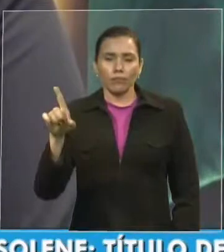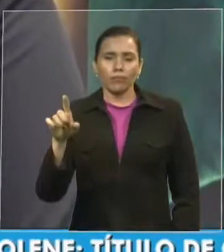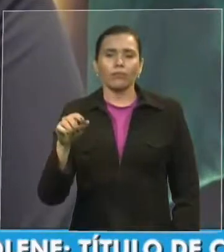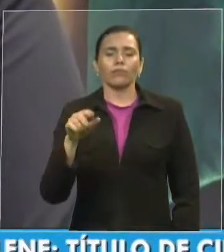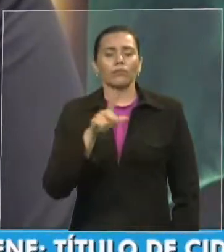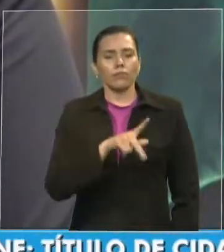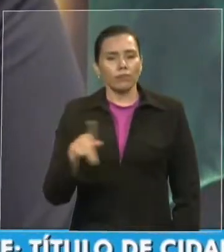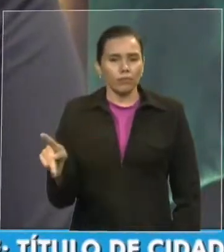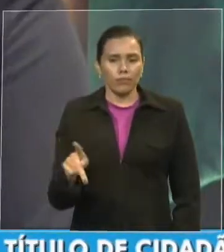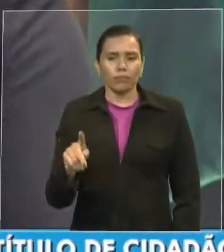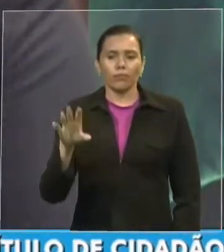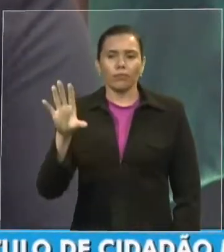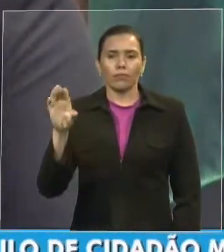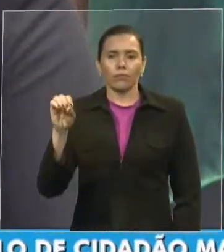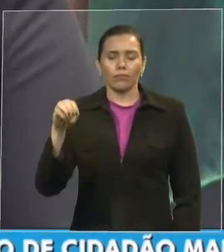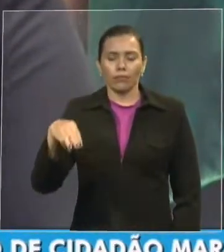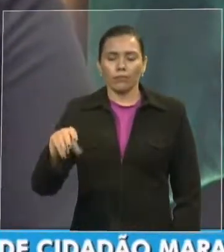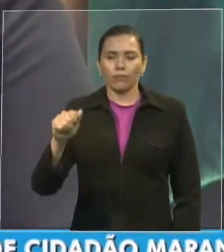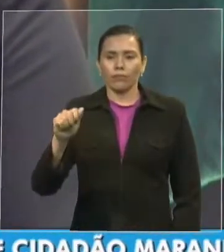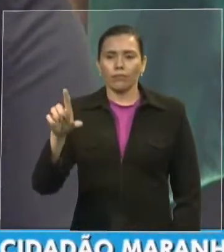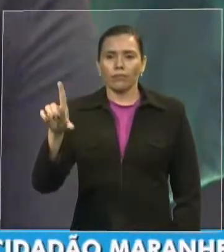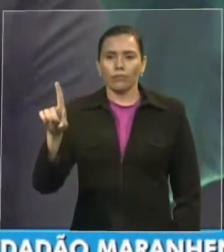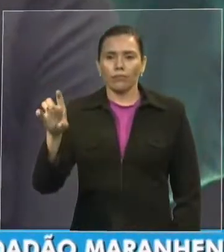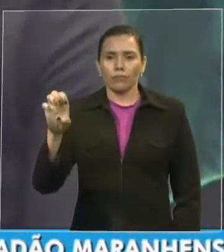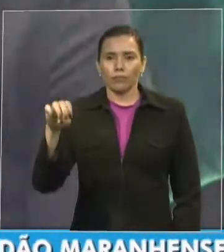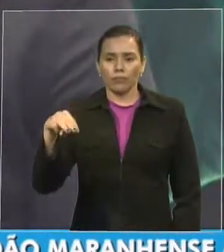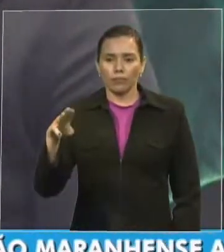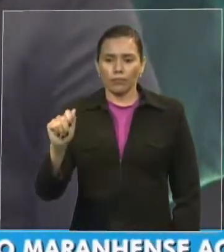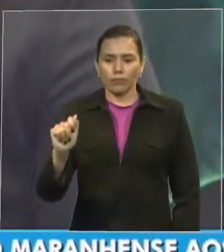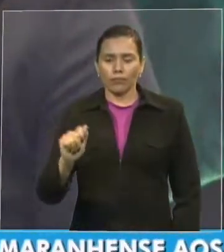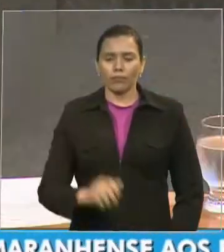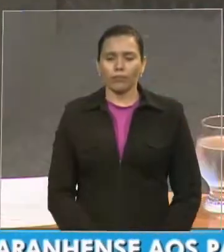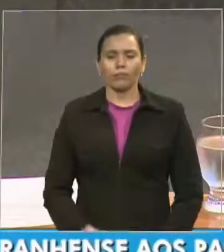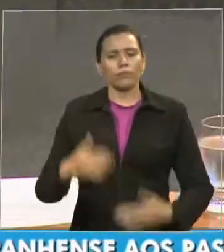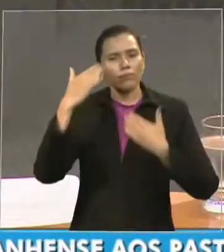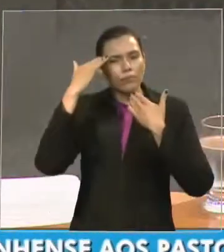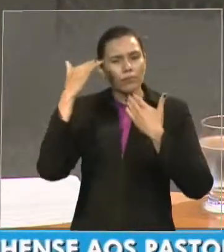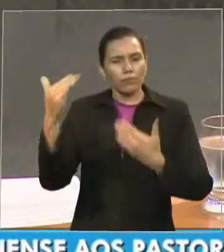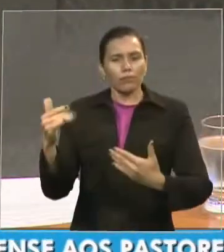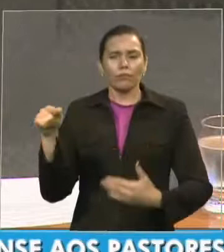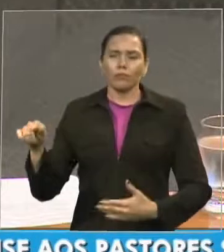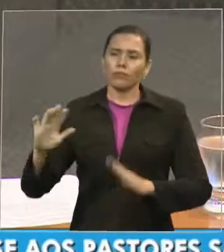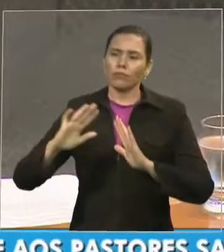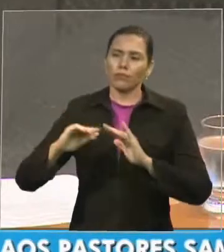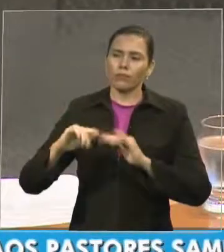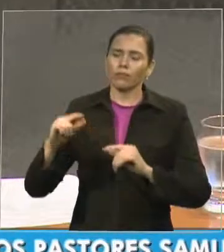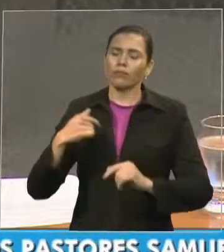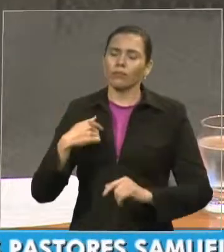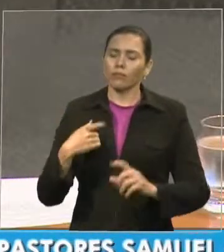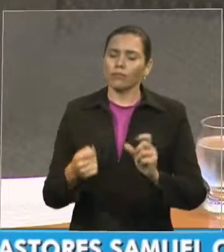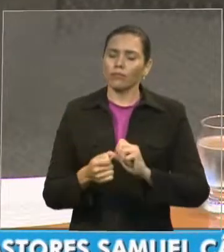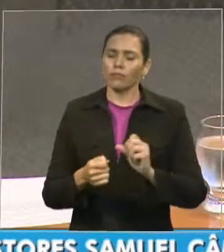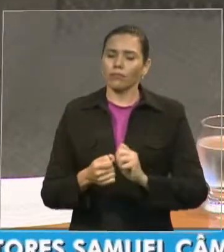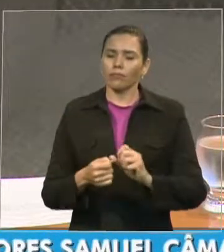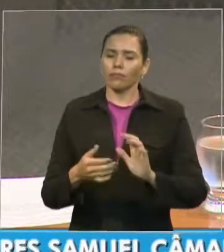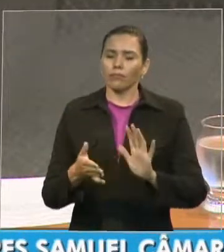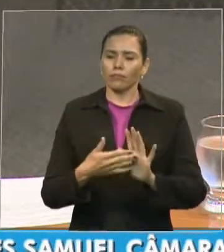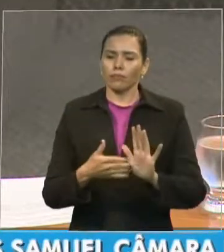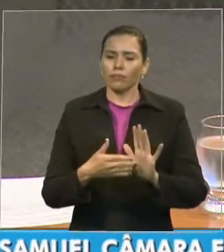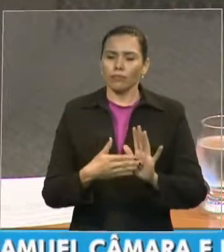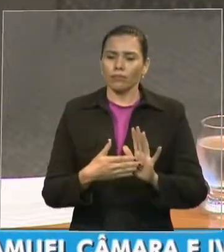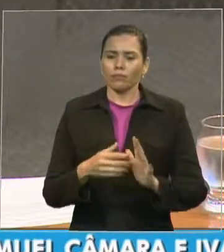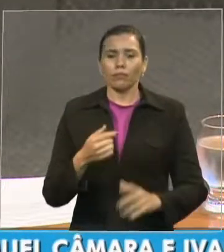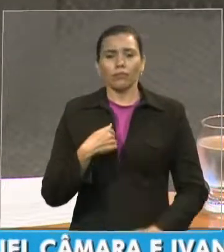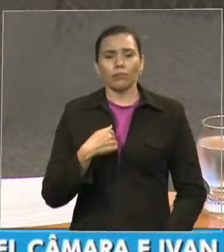ao senhor que nos pediu que fizesse essa solicitação desse título. Ele e o pastor Jorim foram os